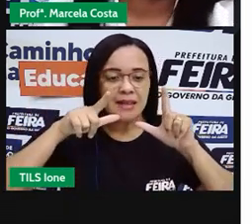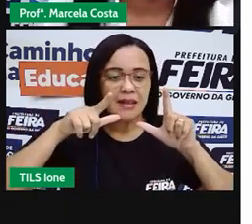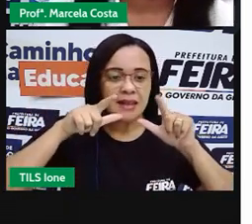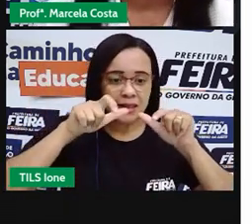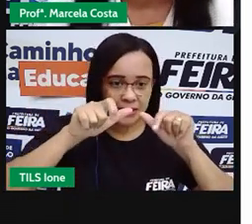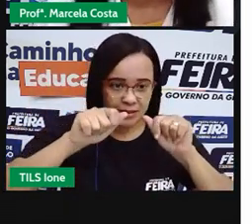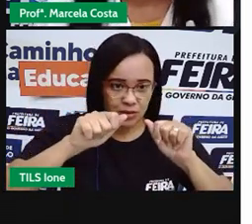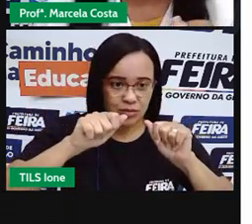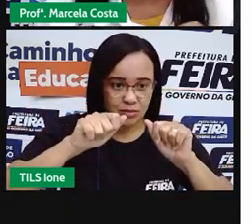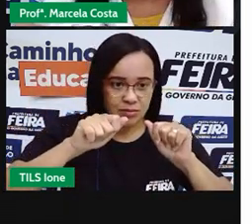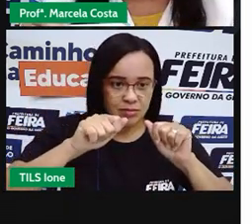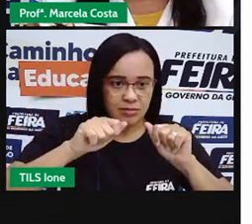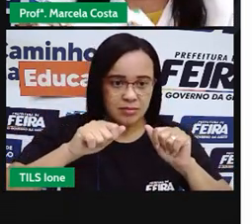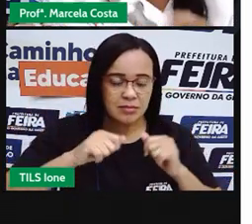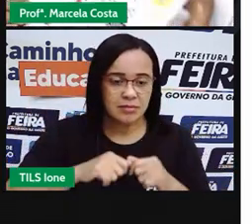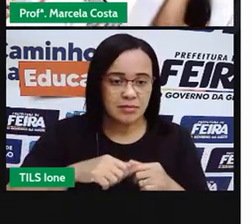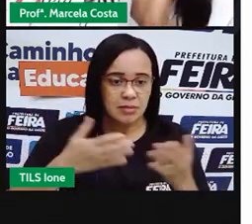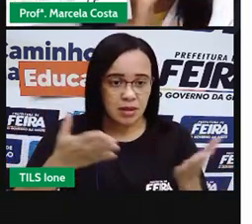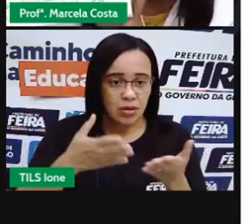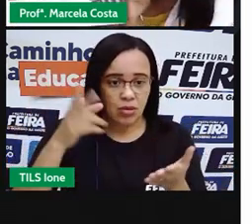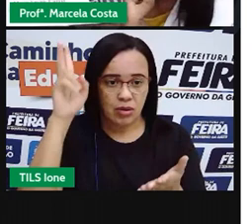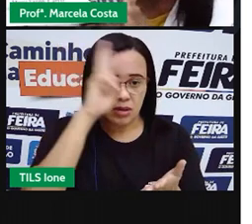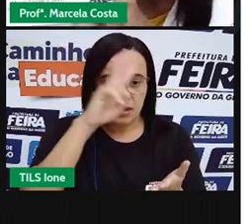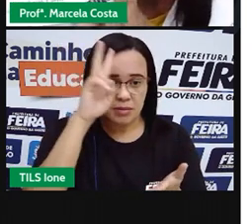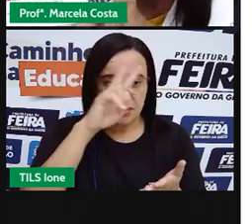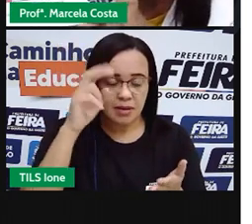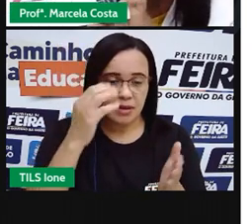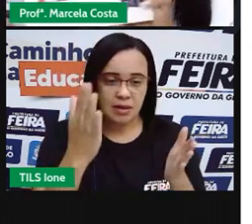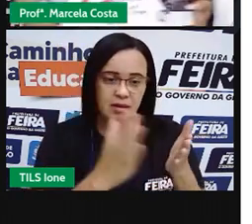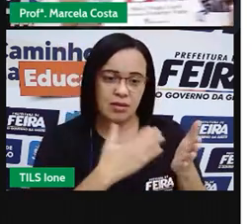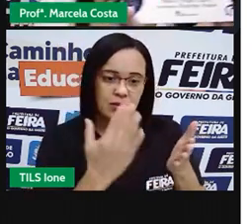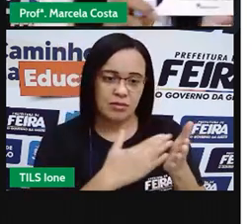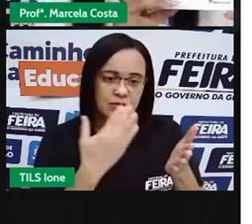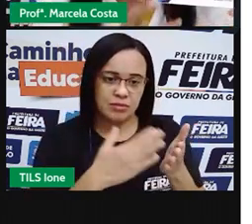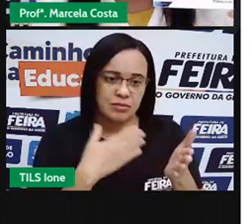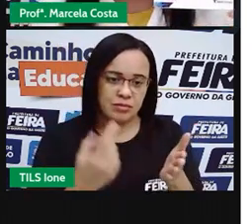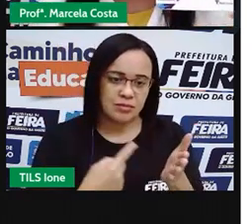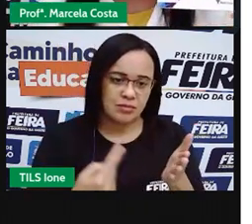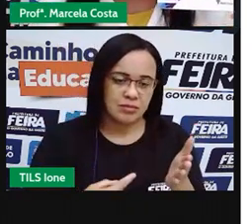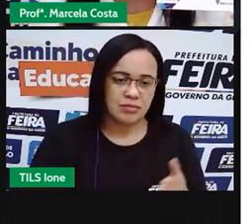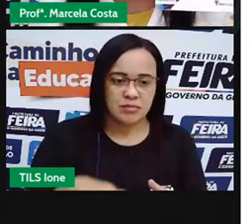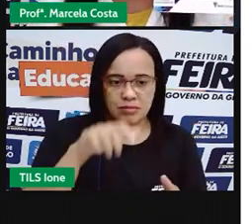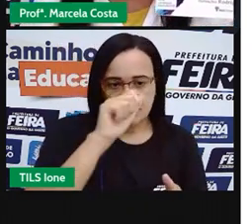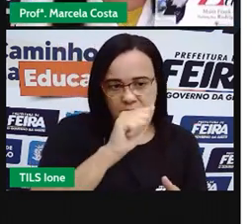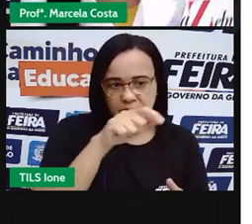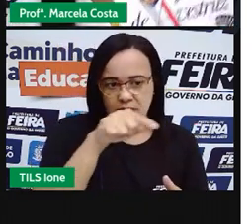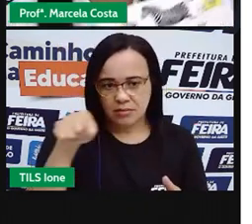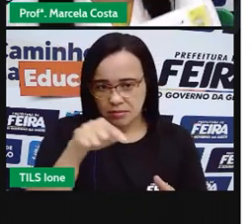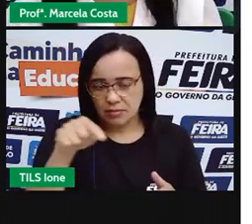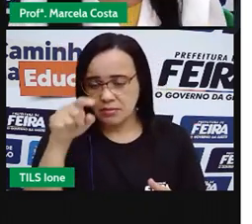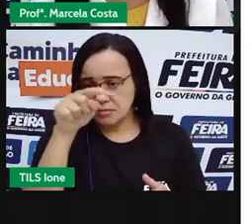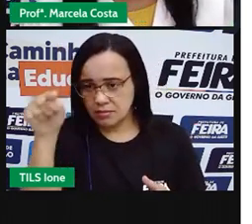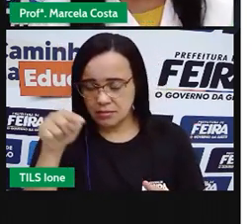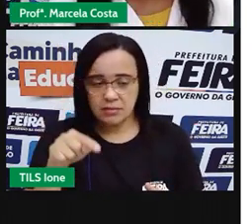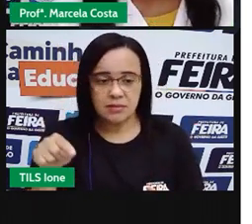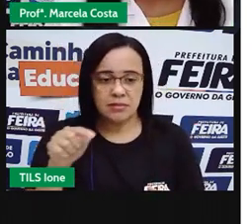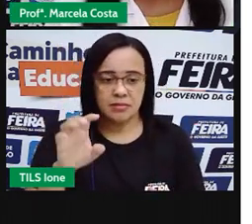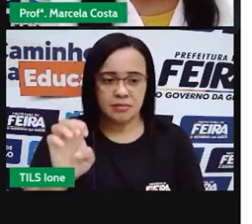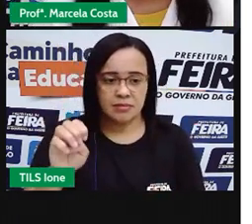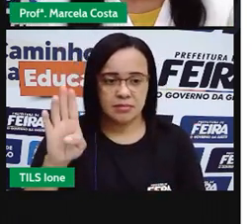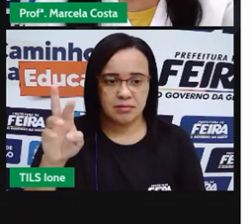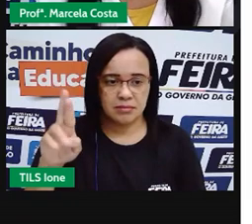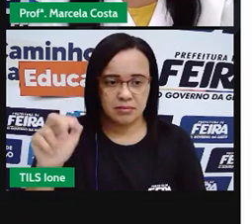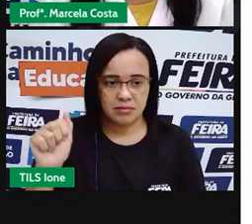lembrar, olha, de avestruz da zebra. É esse livro que nós